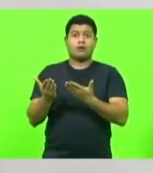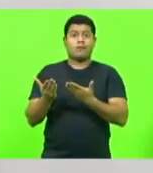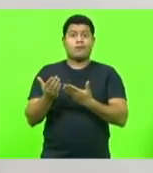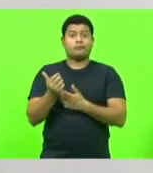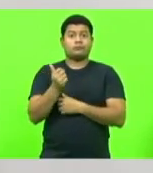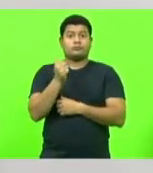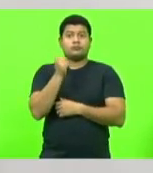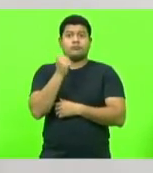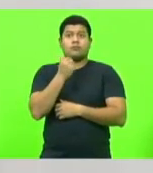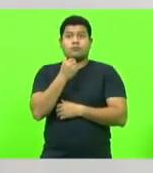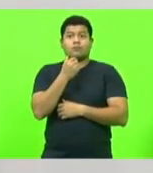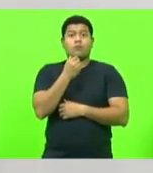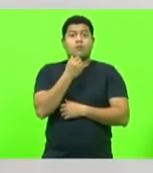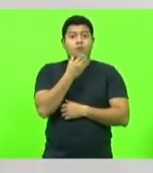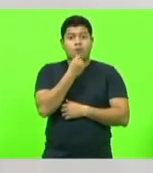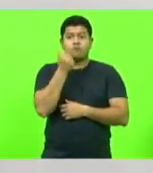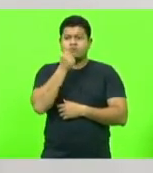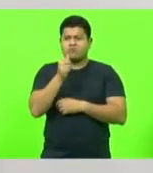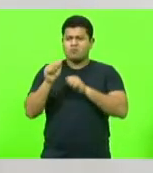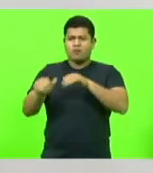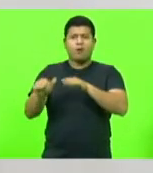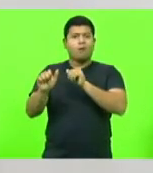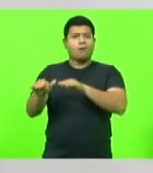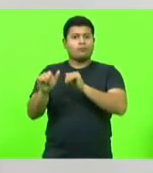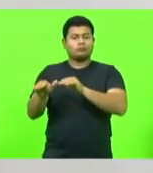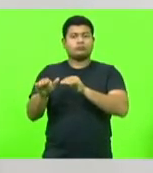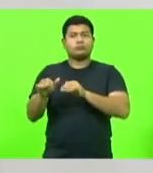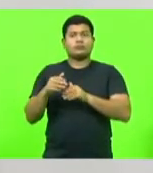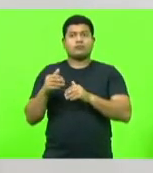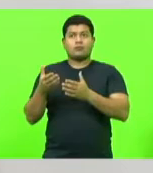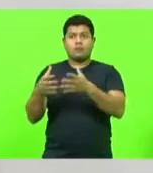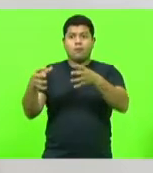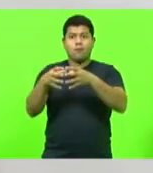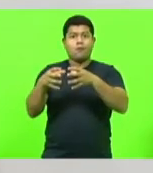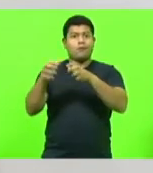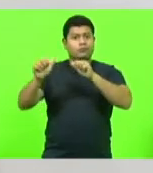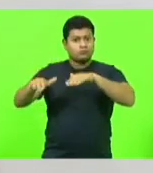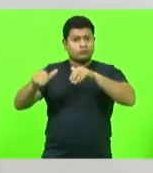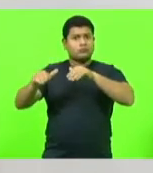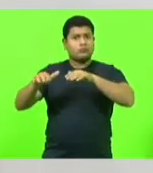militares, militares, policiais do Brasil, botem na ponta do lápis,